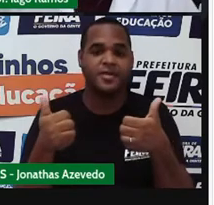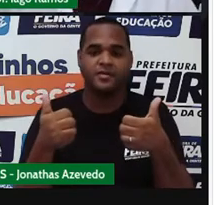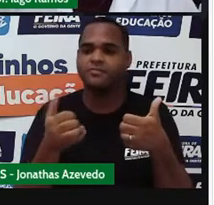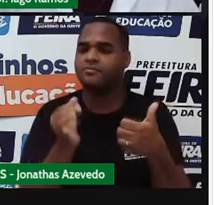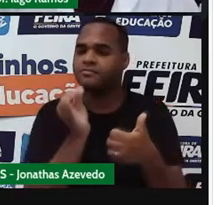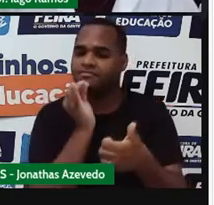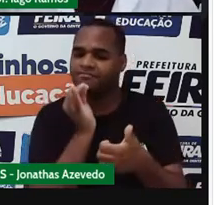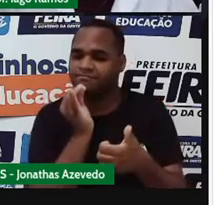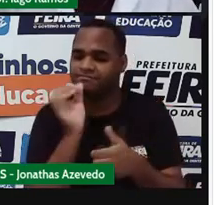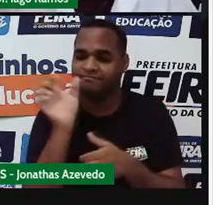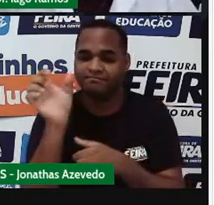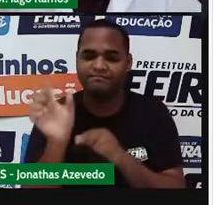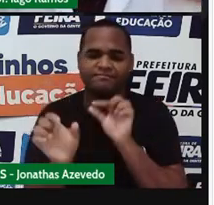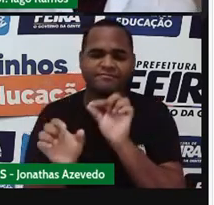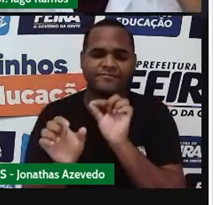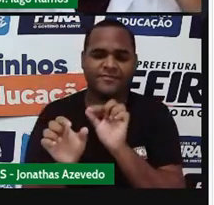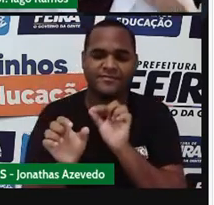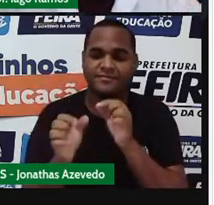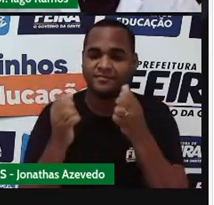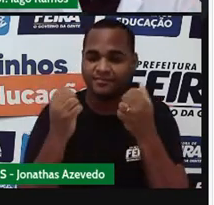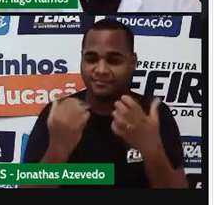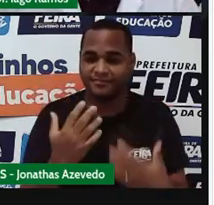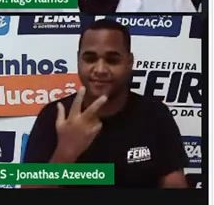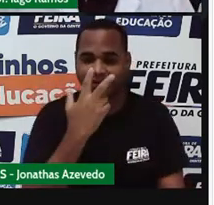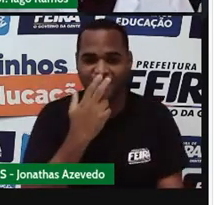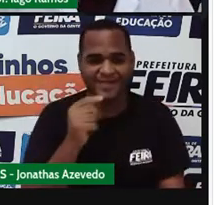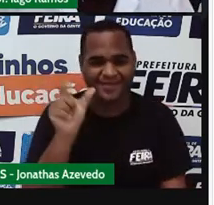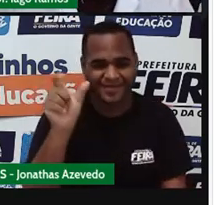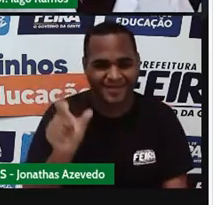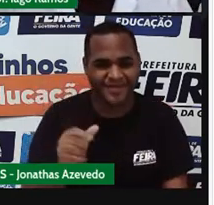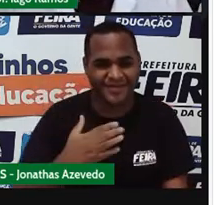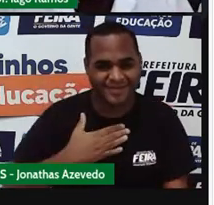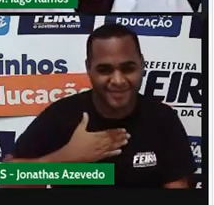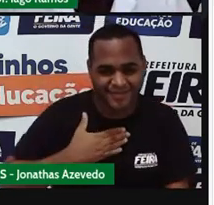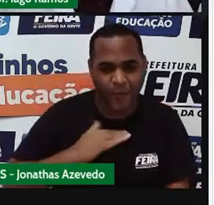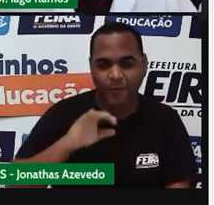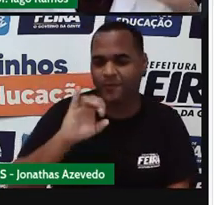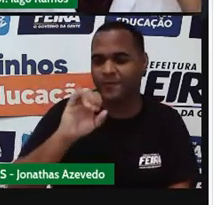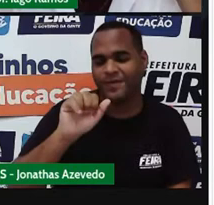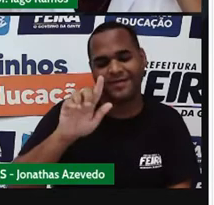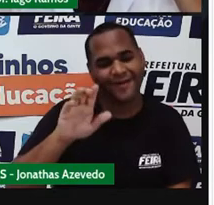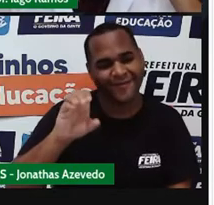exemplo, olha só, o meu avatazinho aí na tela, né?